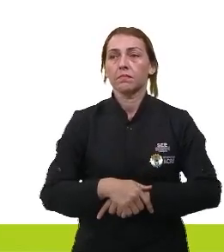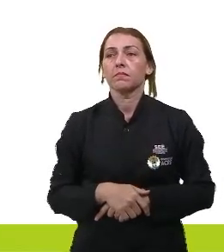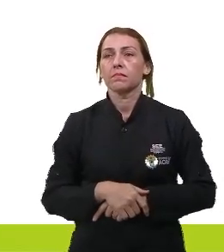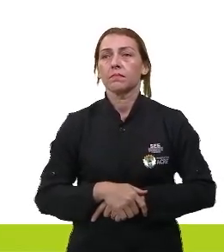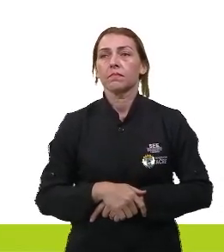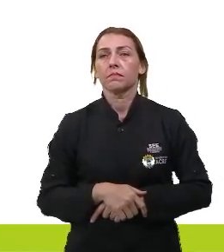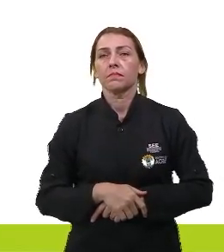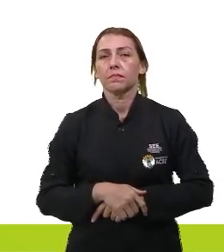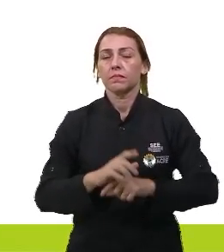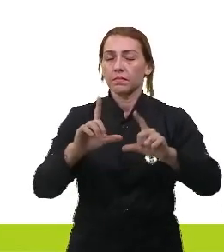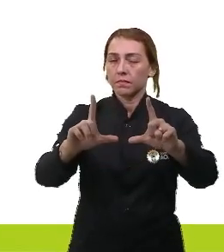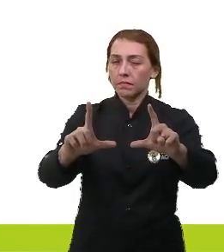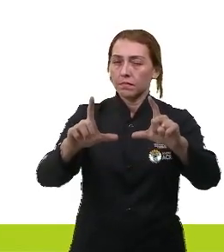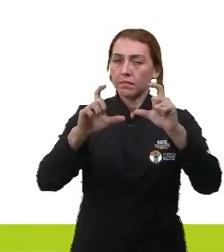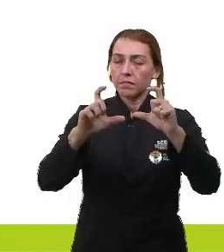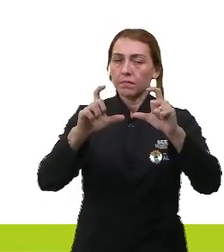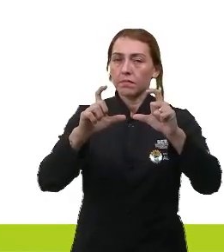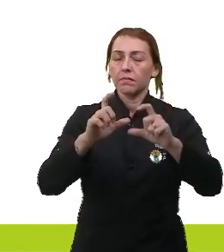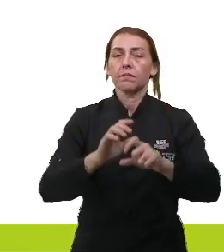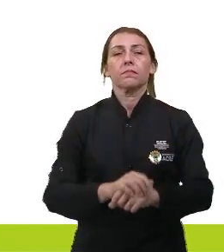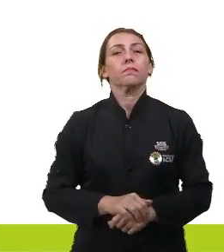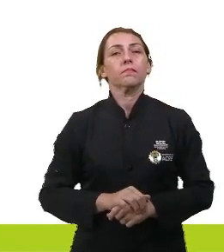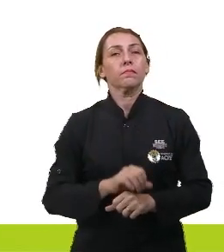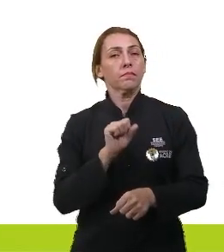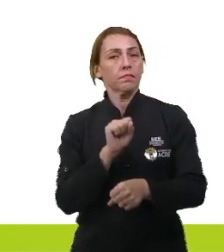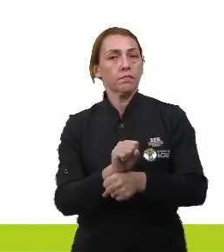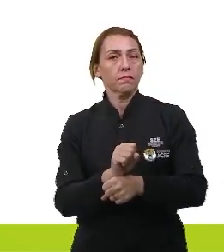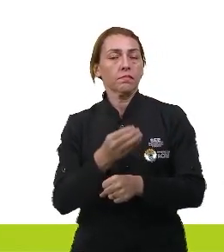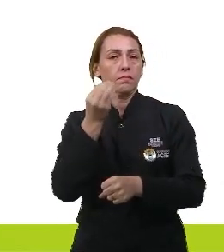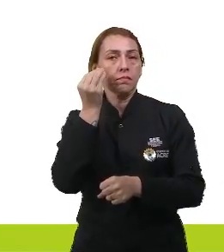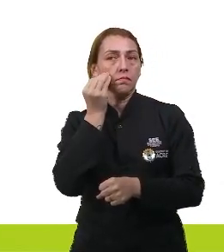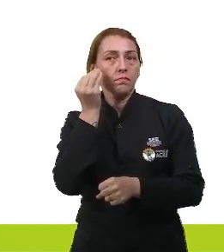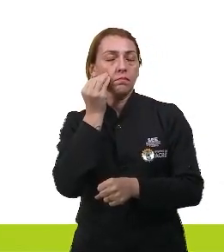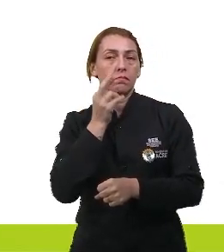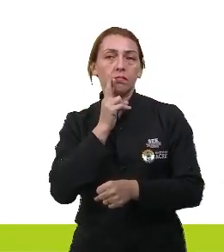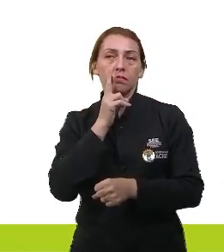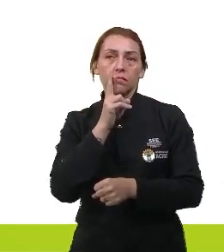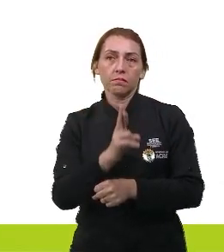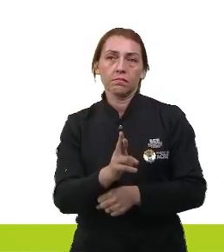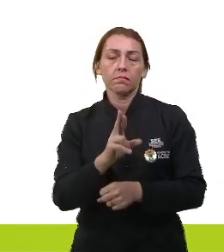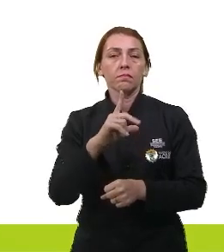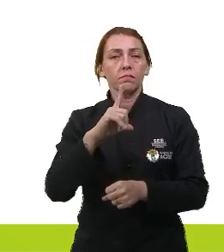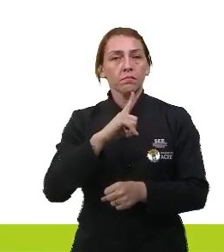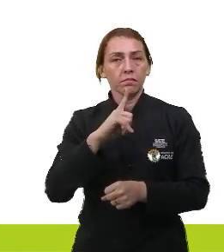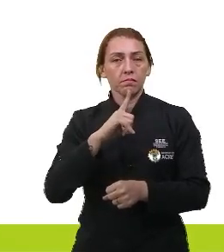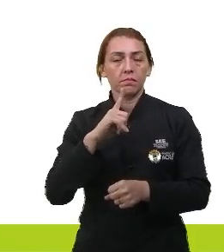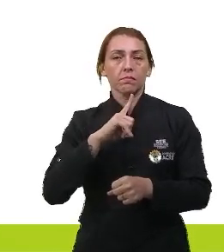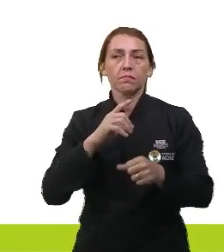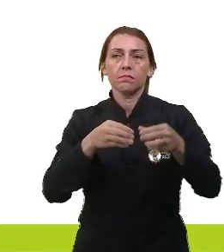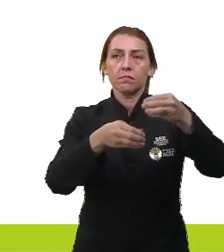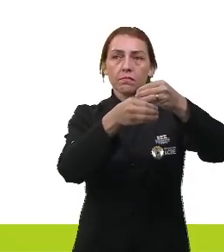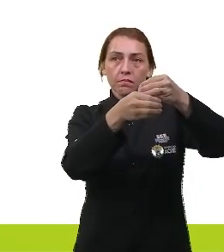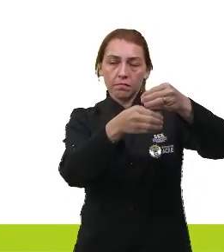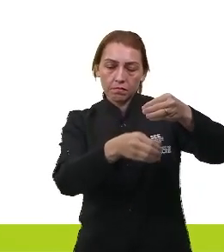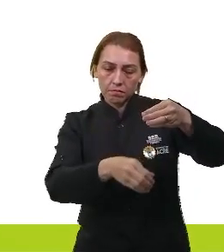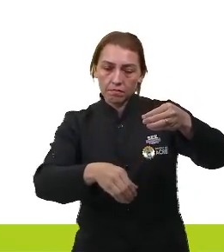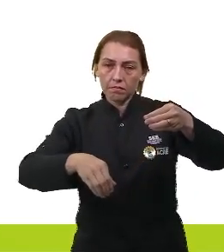aí dá um print nessa tela pausa tenta resolver então eu tenho aqui a tubulação